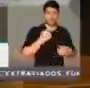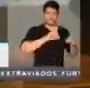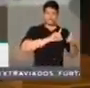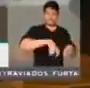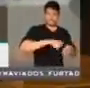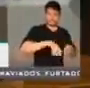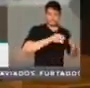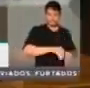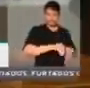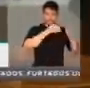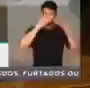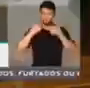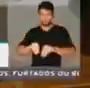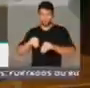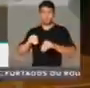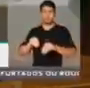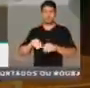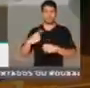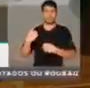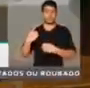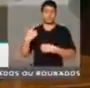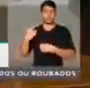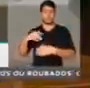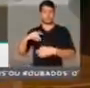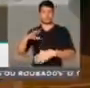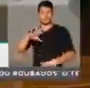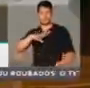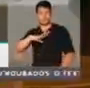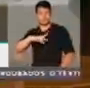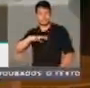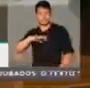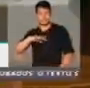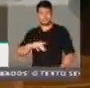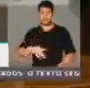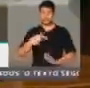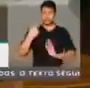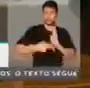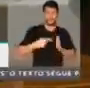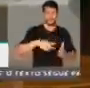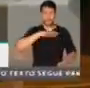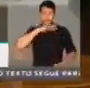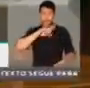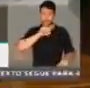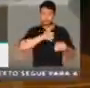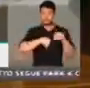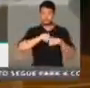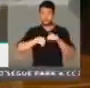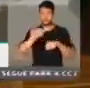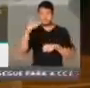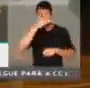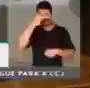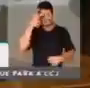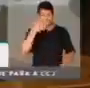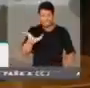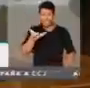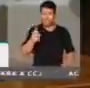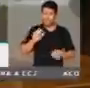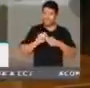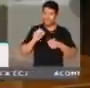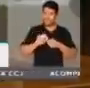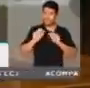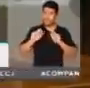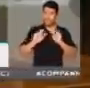pois vão criar mil barreiras para a população rural. O projeto é desumano, vai matar o cidadão. Eles pretendem fazer, na